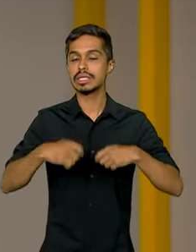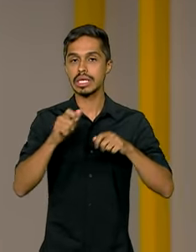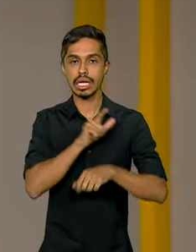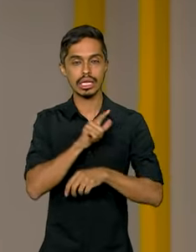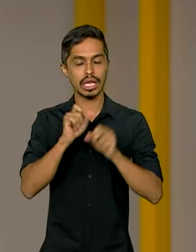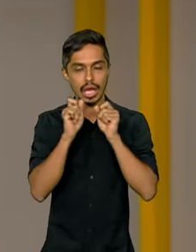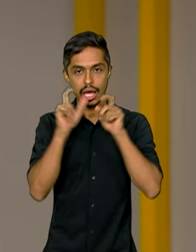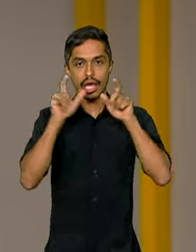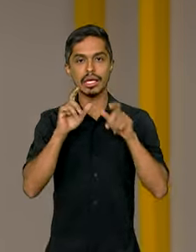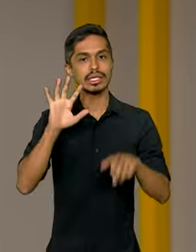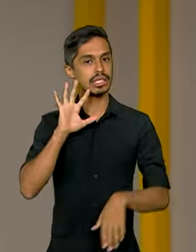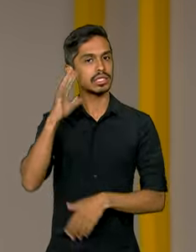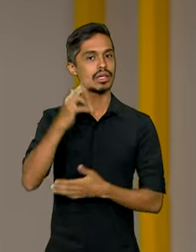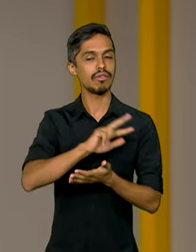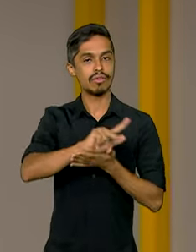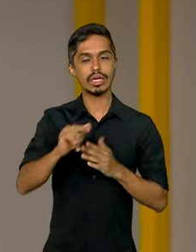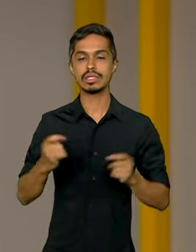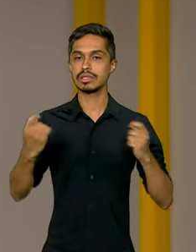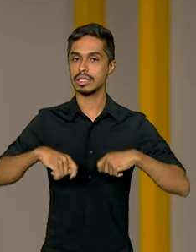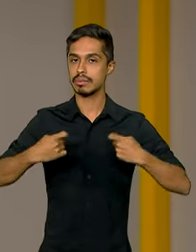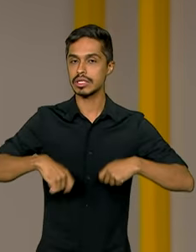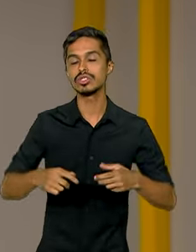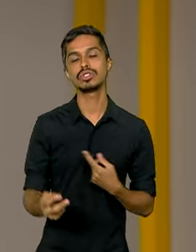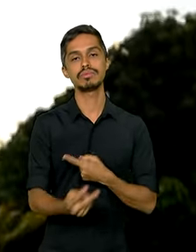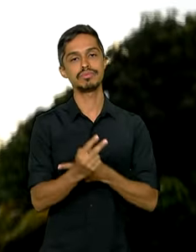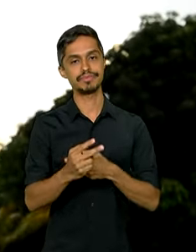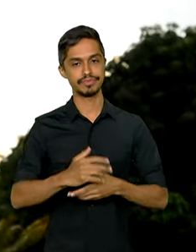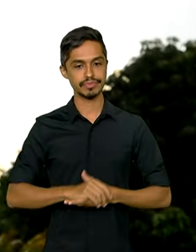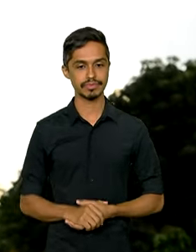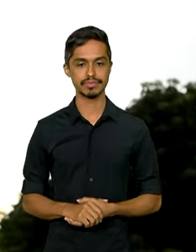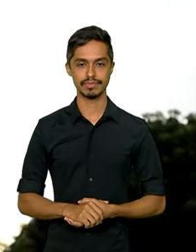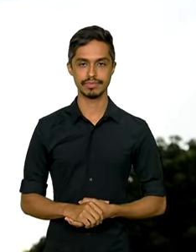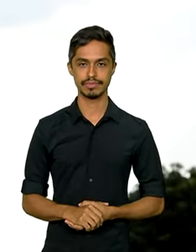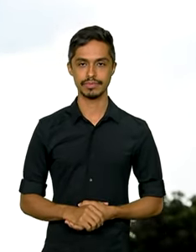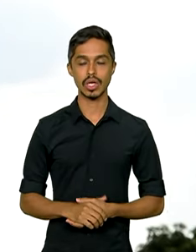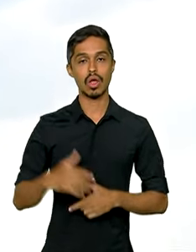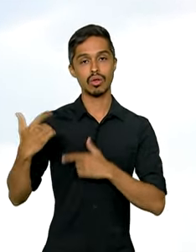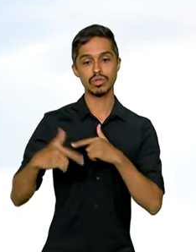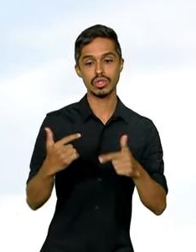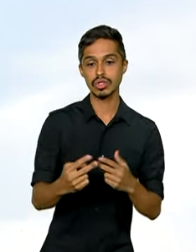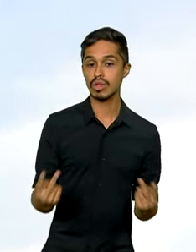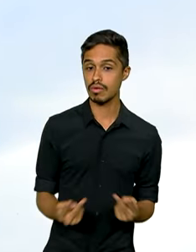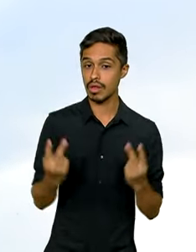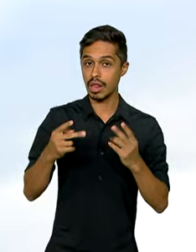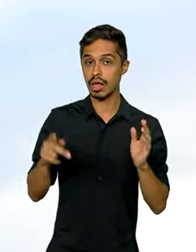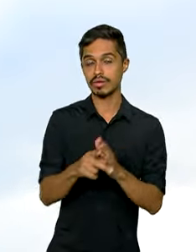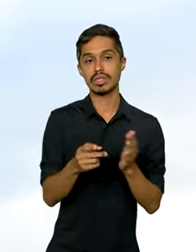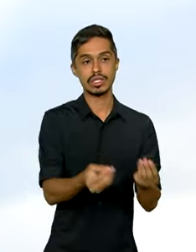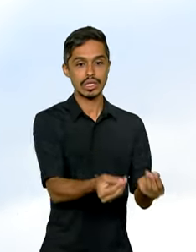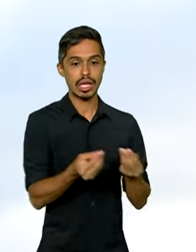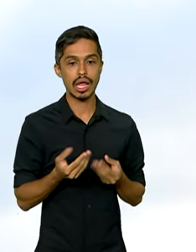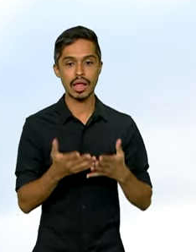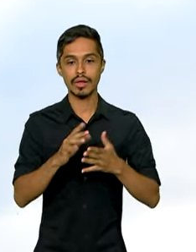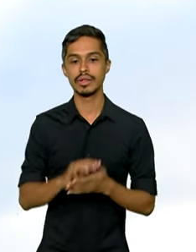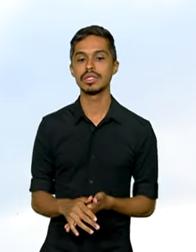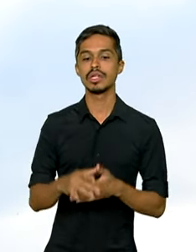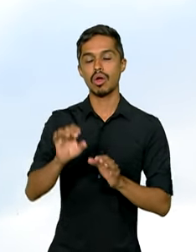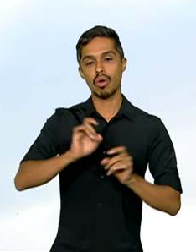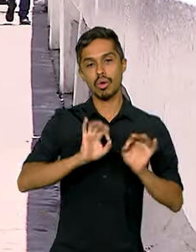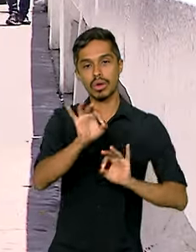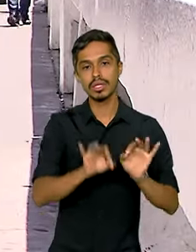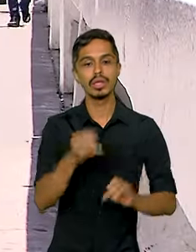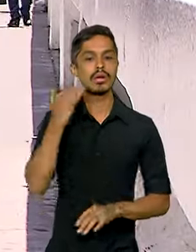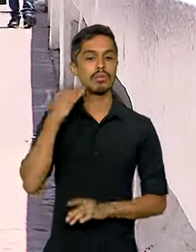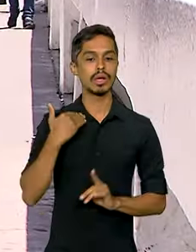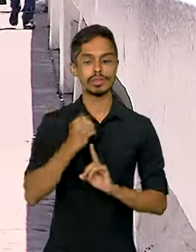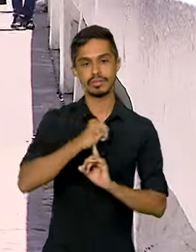tomar as medidas necessárias para se proteger. O serviço de valores a receber é coordenado pelo Banco Central.